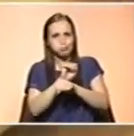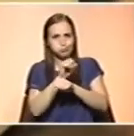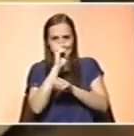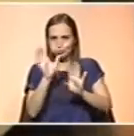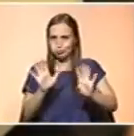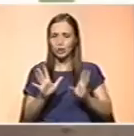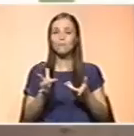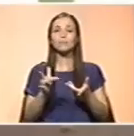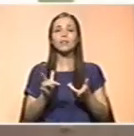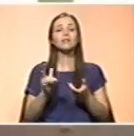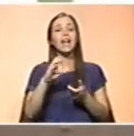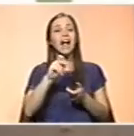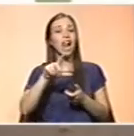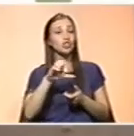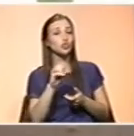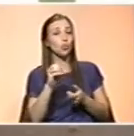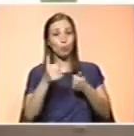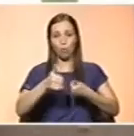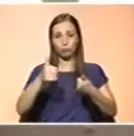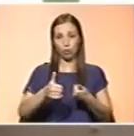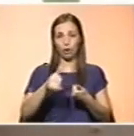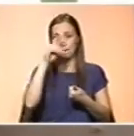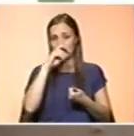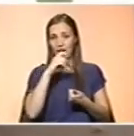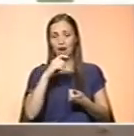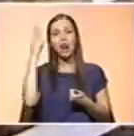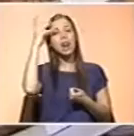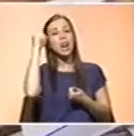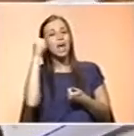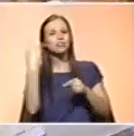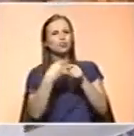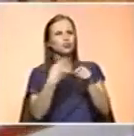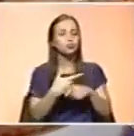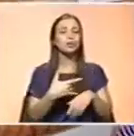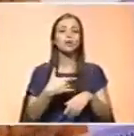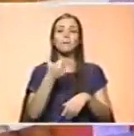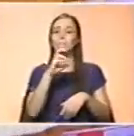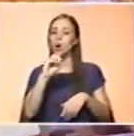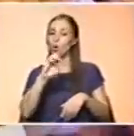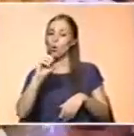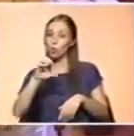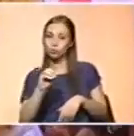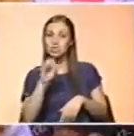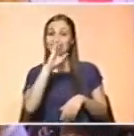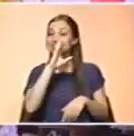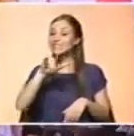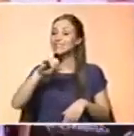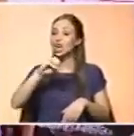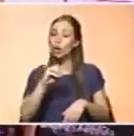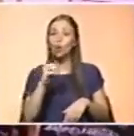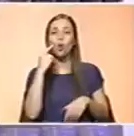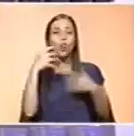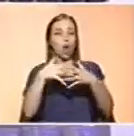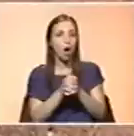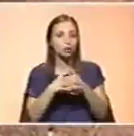adequados de cálcio, há que não esquecer os laticínios e brócolos. No caso do zinco, as nozes, as castanhas, os